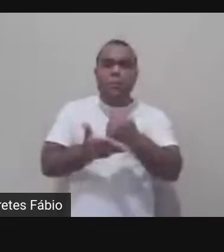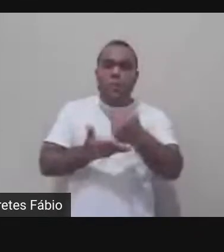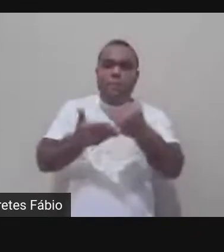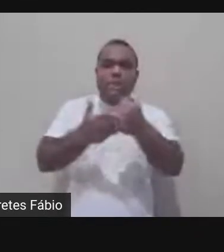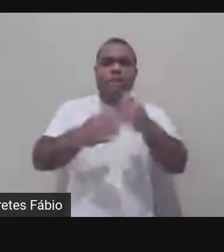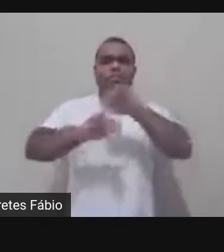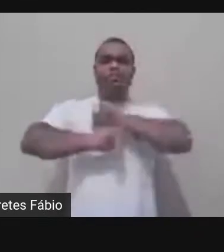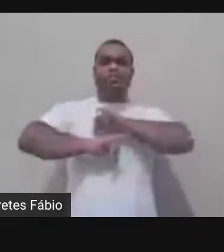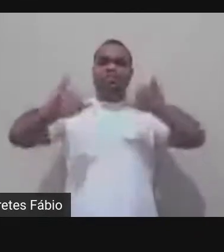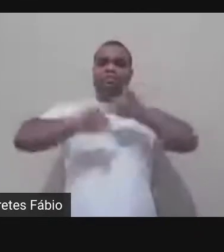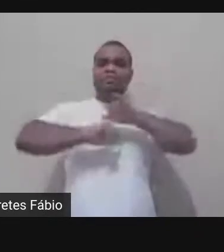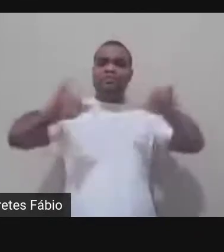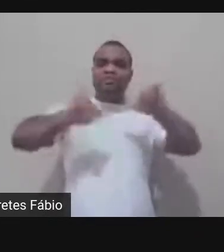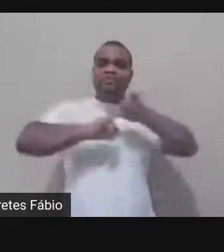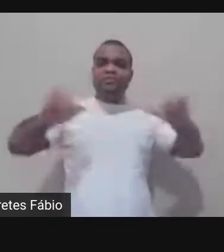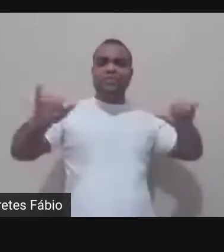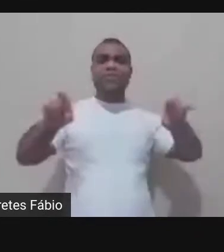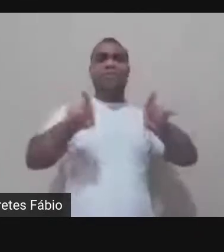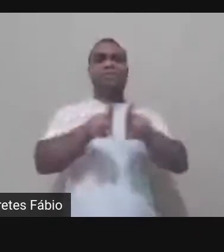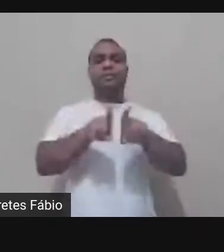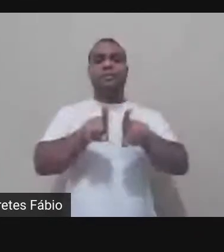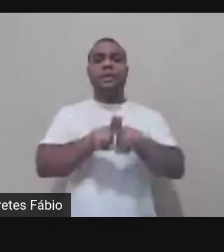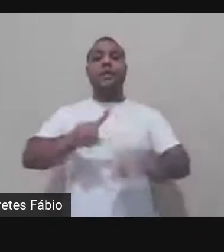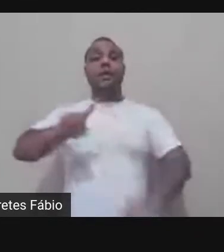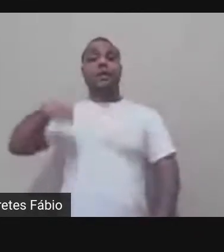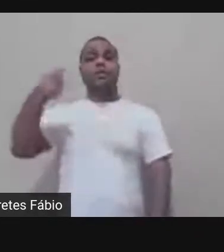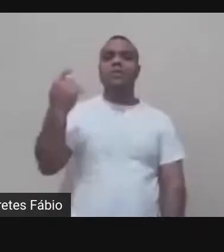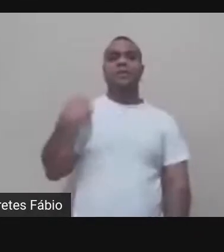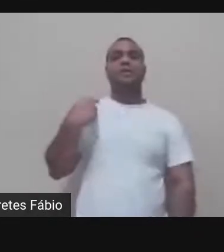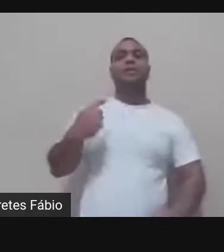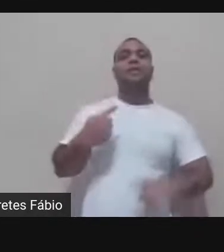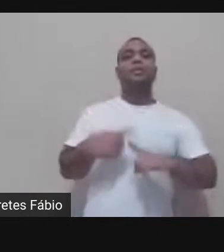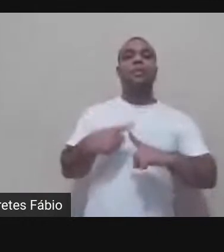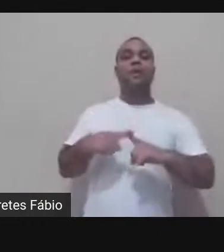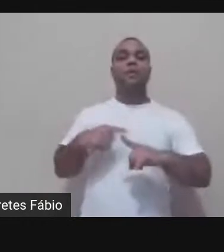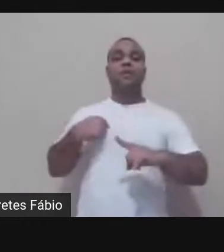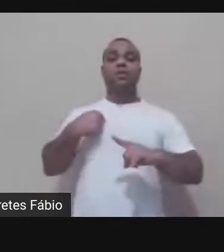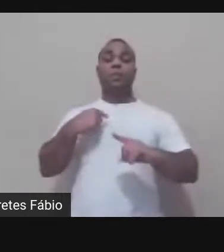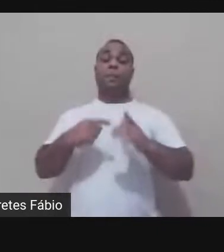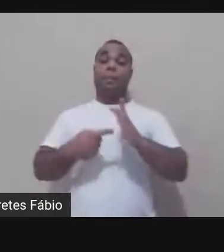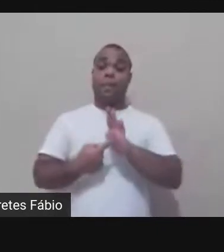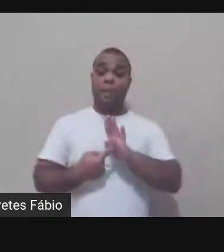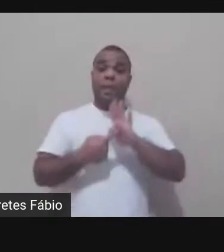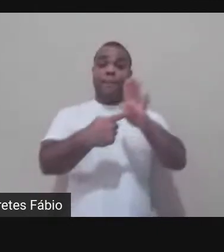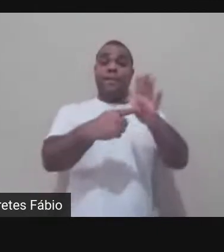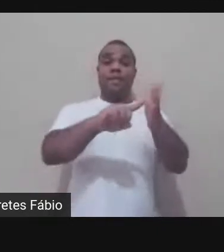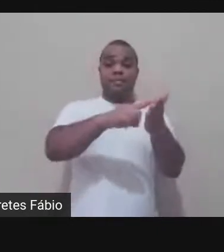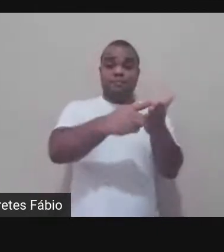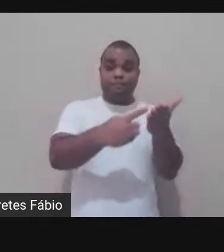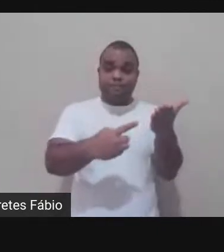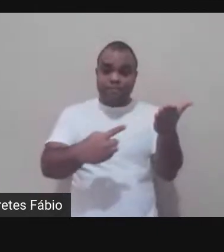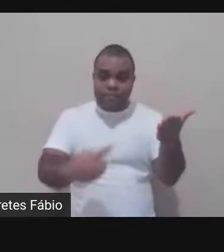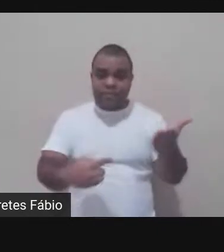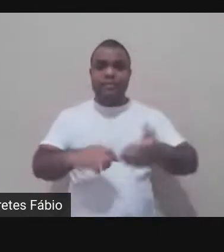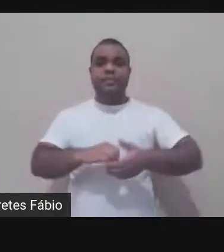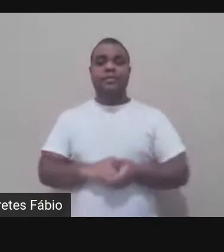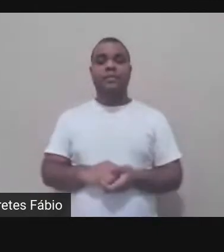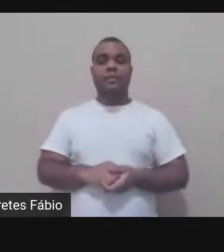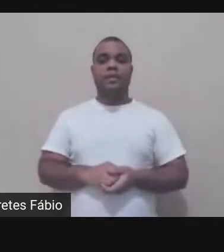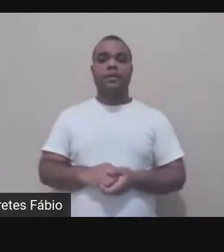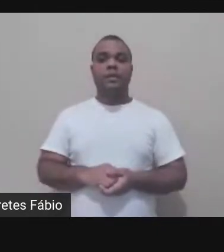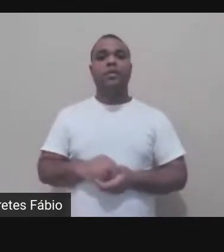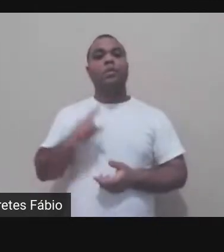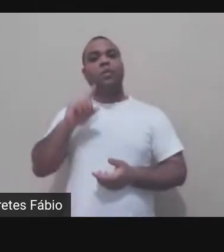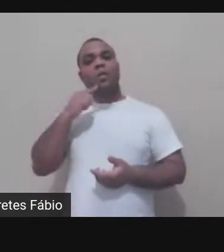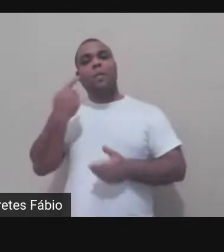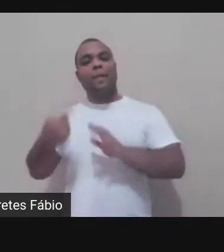porque na minha defesa eu defendi o mestrado em 2017 com a presença do Klaus Kluver como a gente já mencionou que é